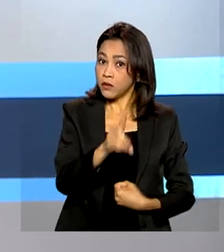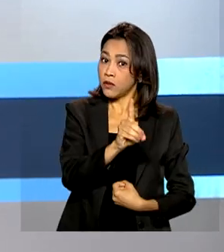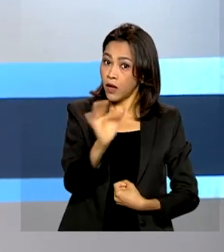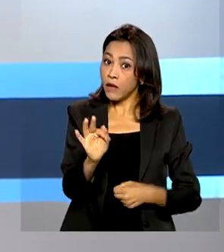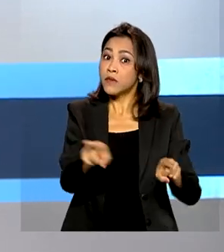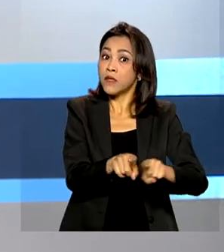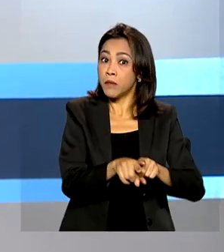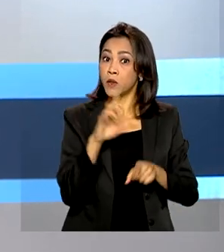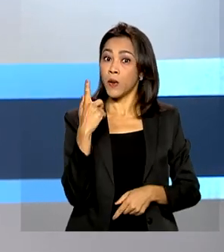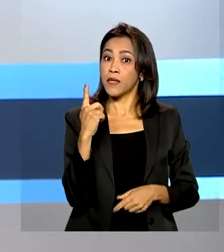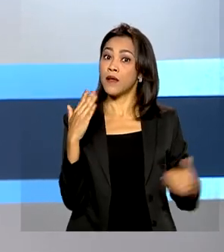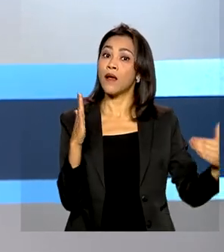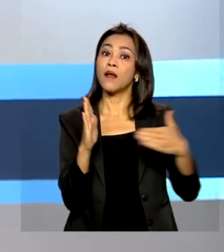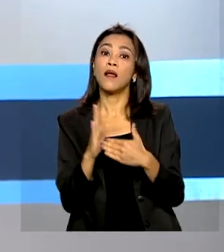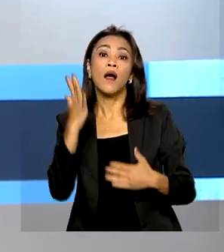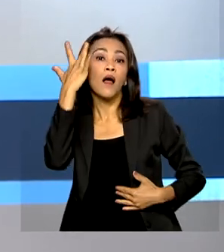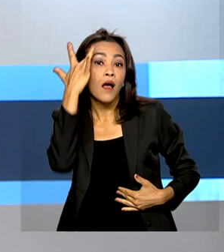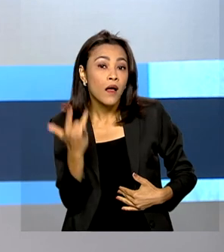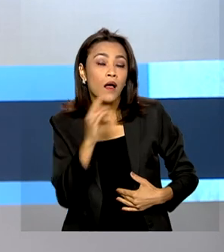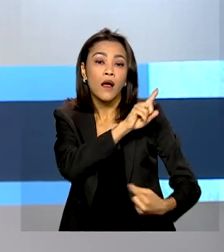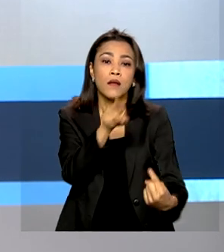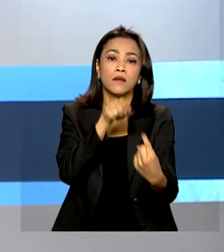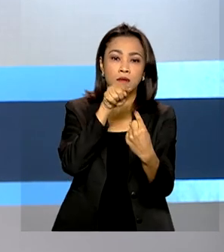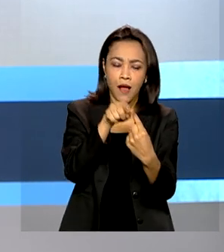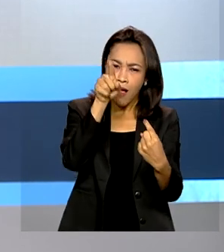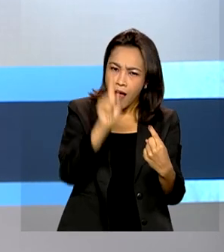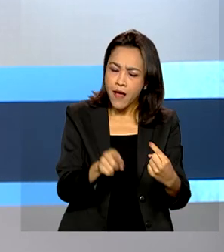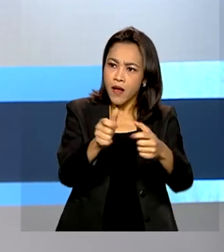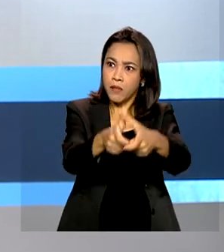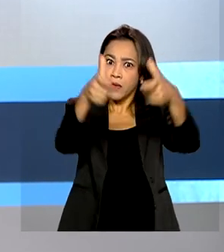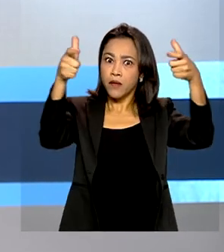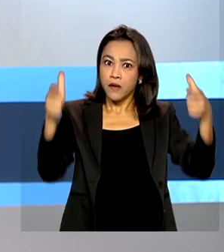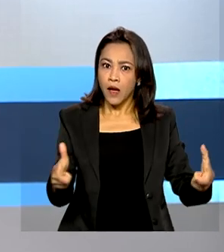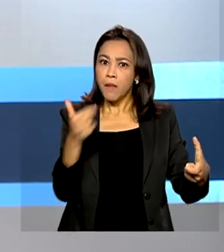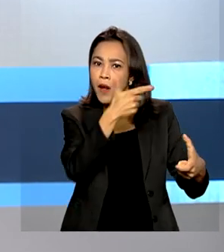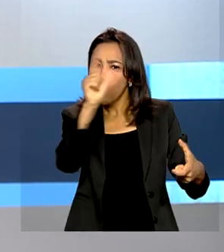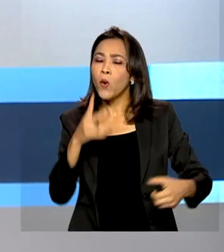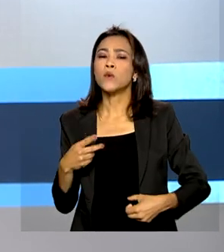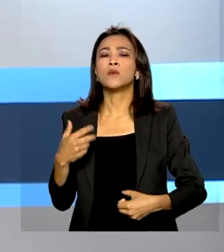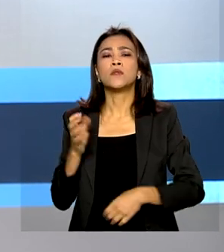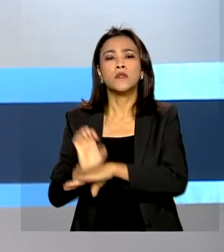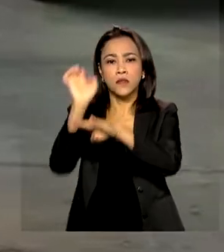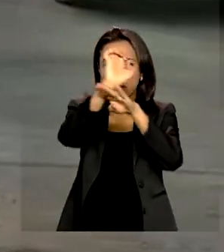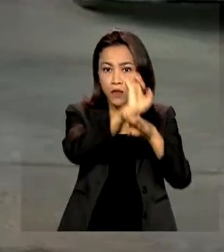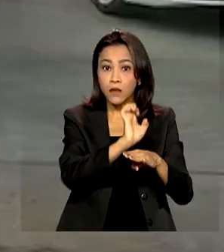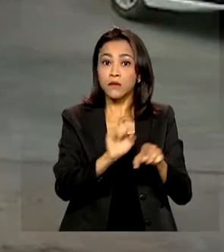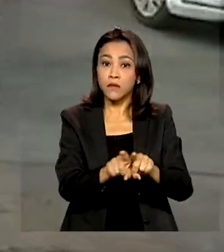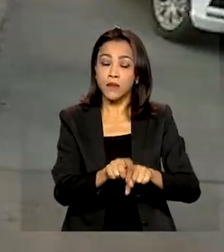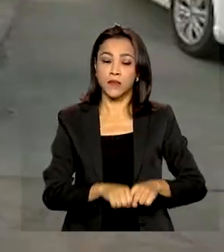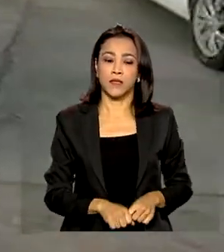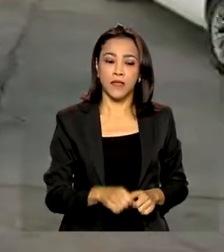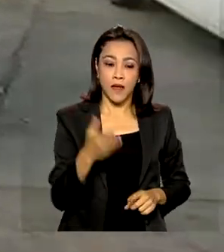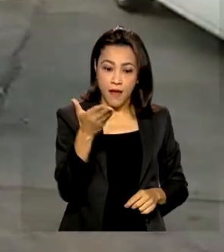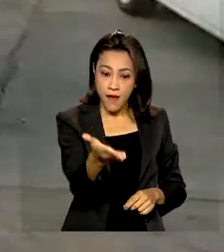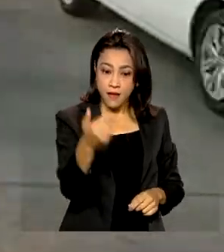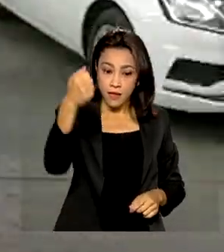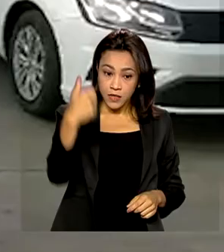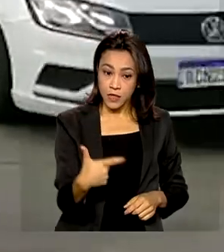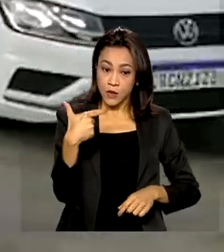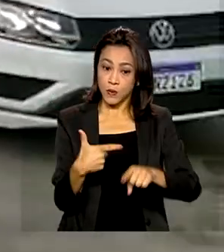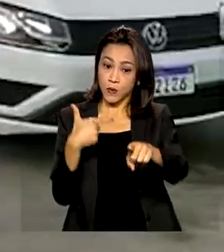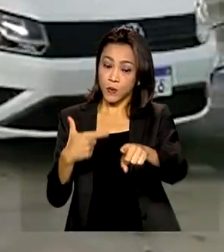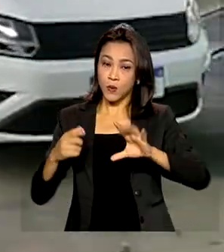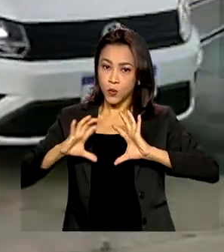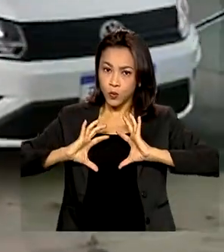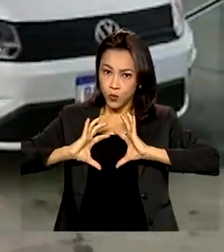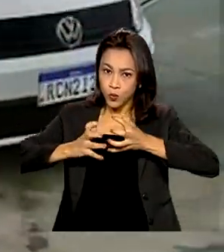em Goiás até amanhã. A meta é ampliar a operação para postos de outros estados. Esta já é a segunda edição